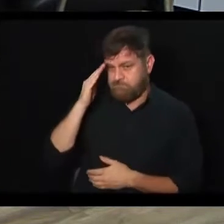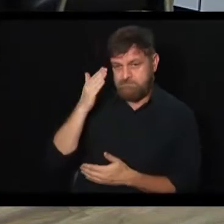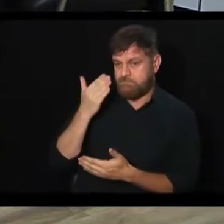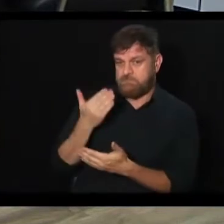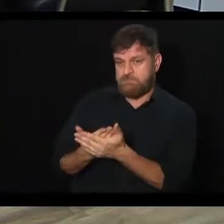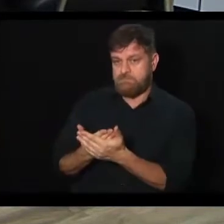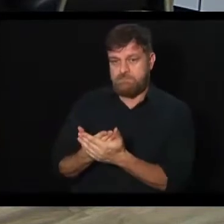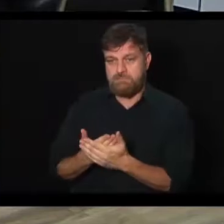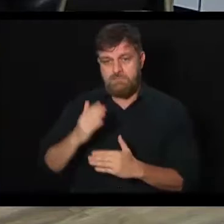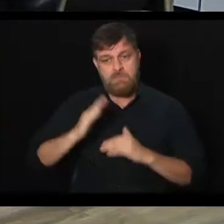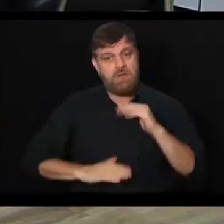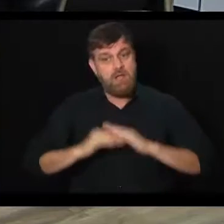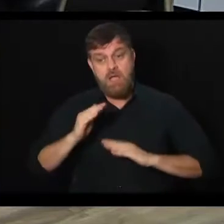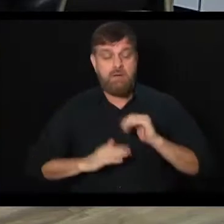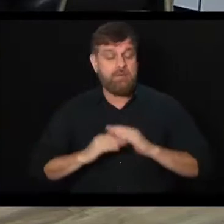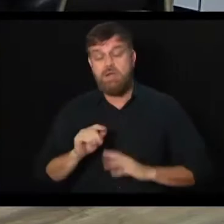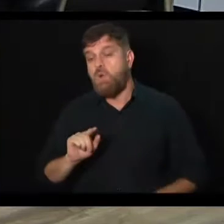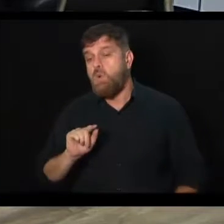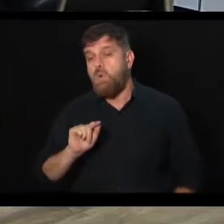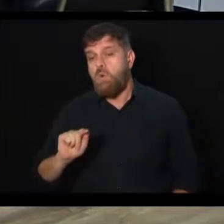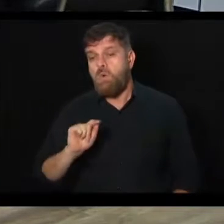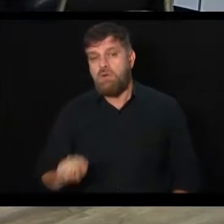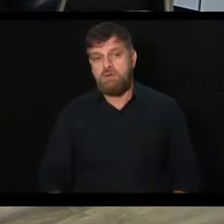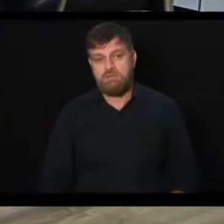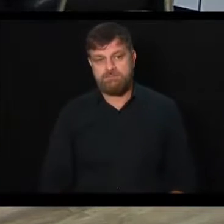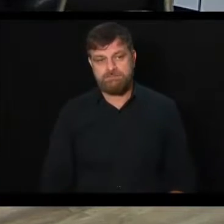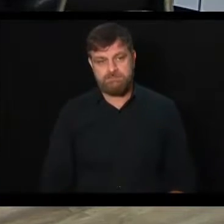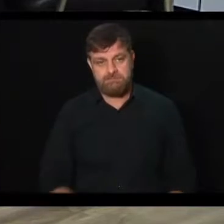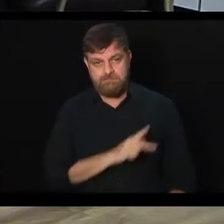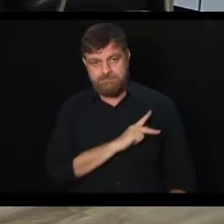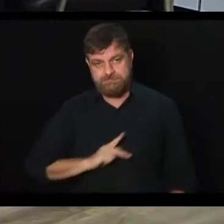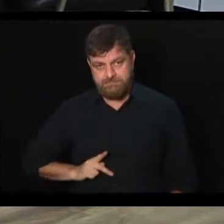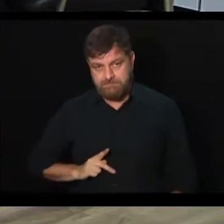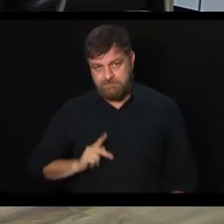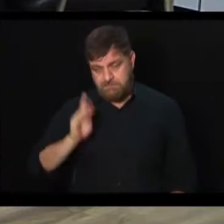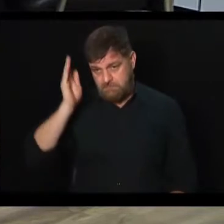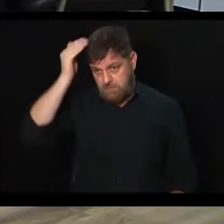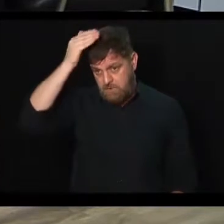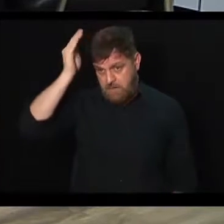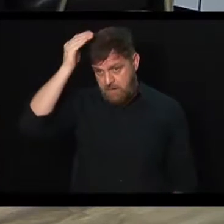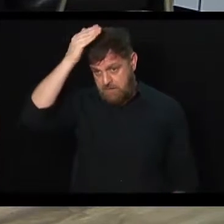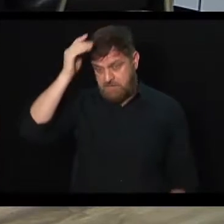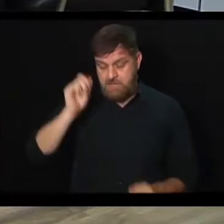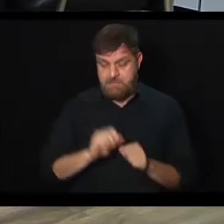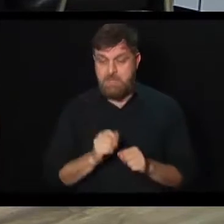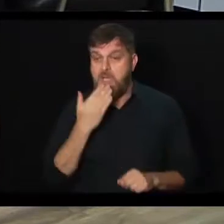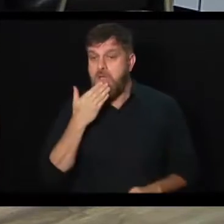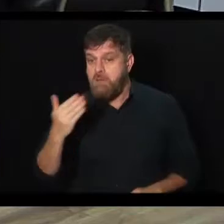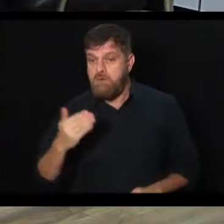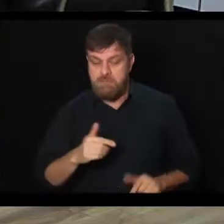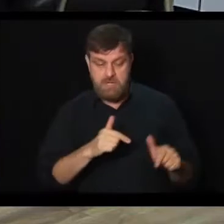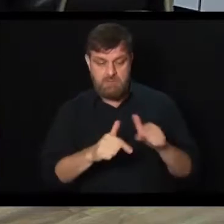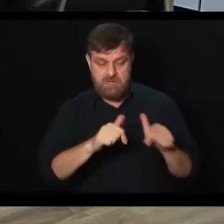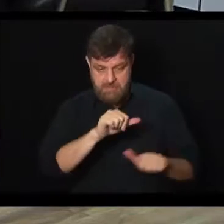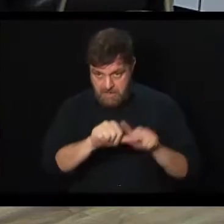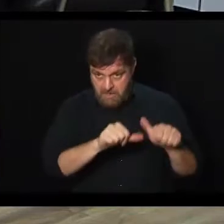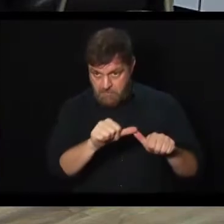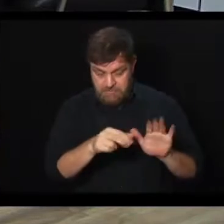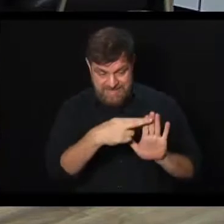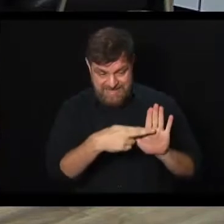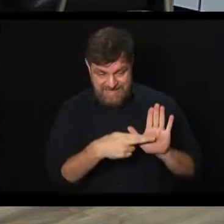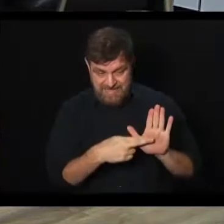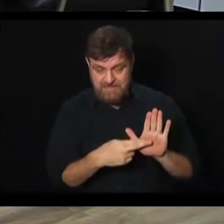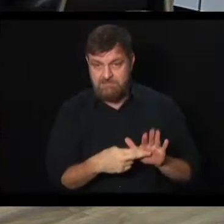verdade, né? O governo Temer disse que a reforma trabalhista ia retomar o emprego. Não aconteceu. O governo